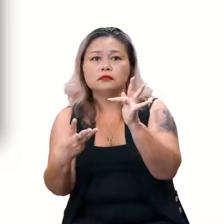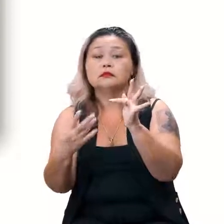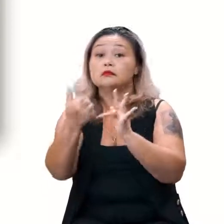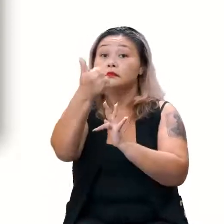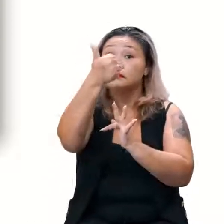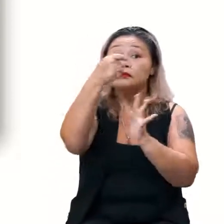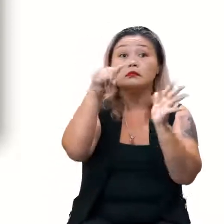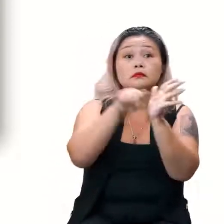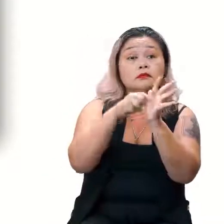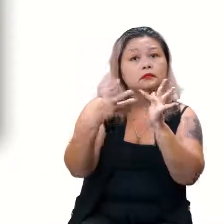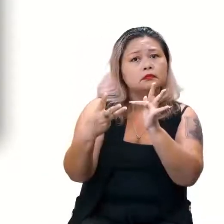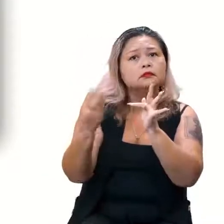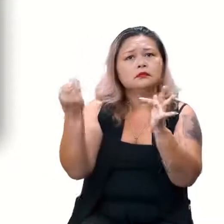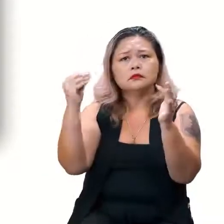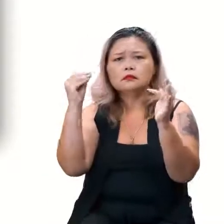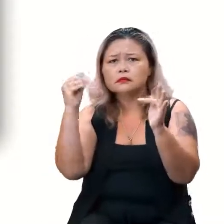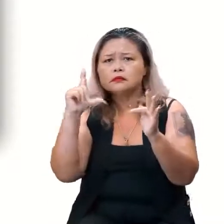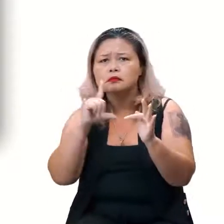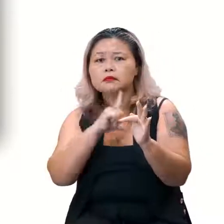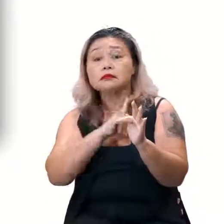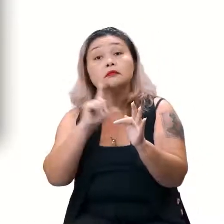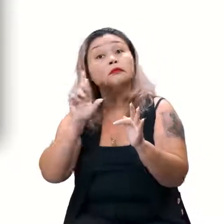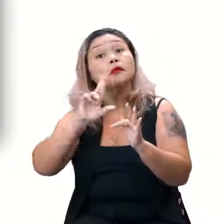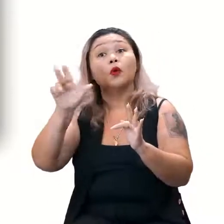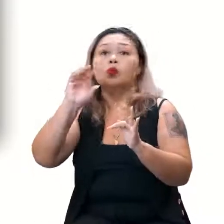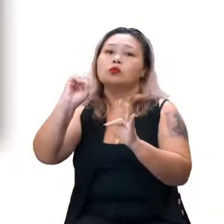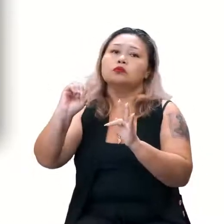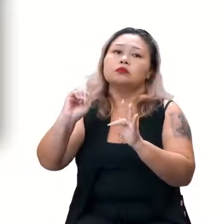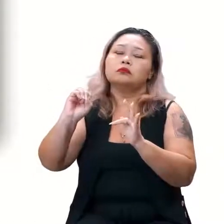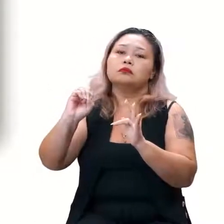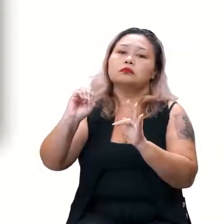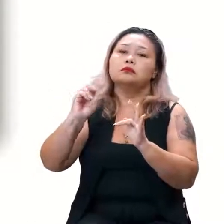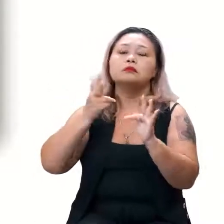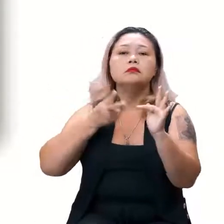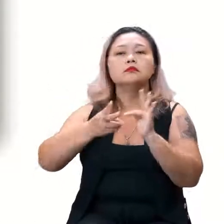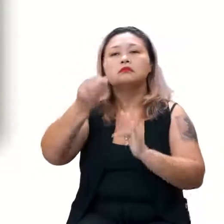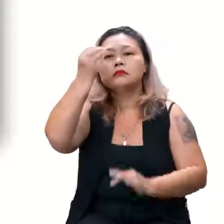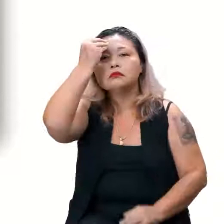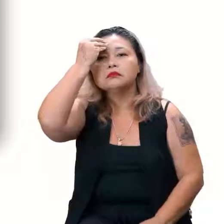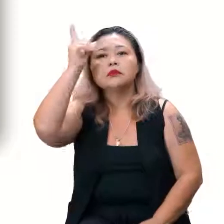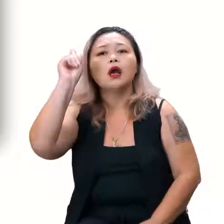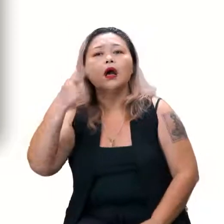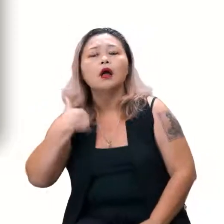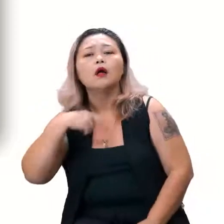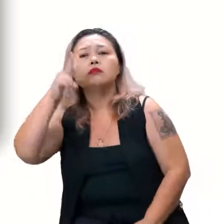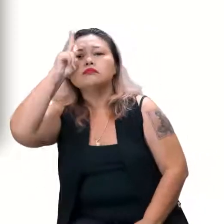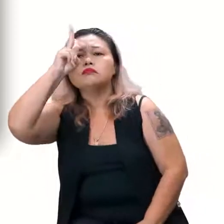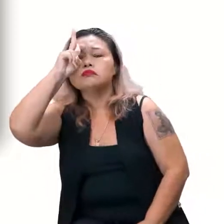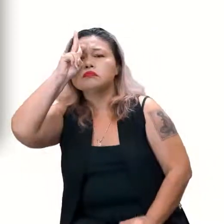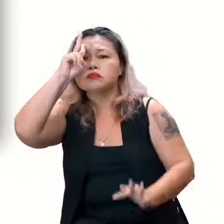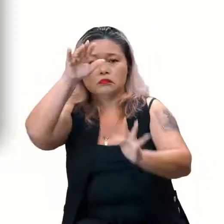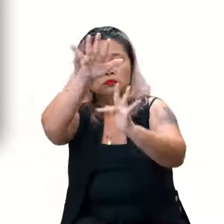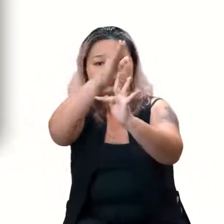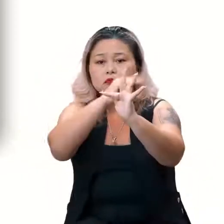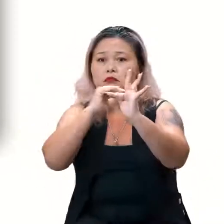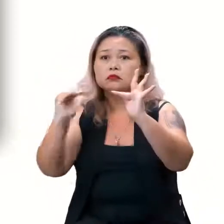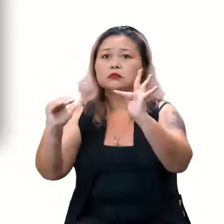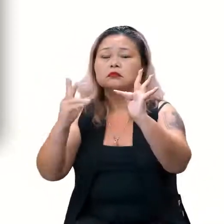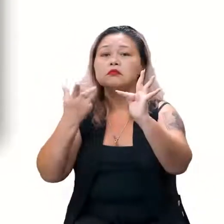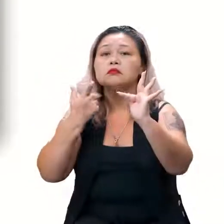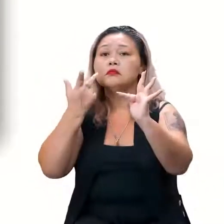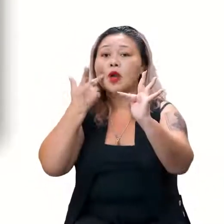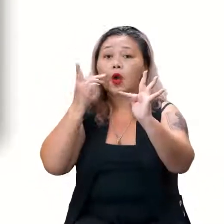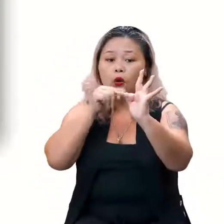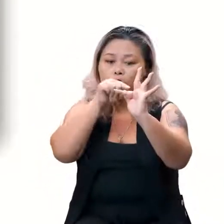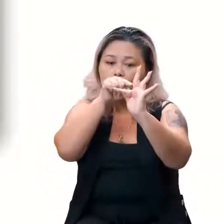está fazendo parte da reta, não está? Só que ele não é o zero. O zero, aí você vai lembrar, quando nós falamos em plano cartesiano, nós destacamos que os